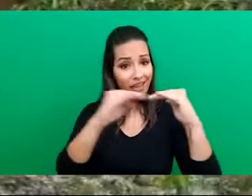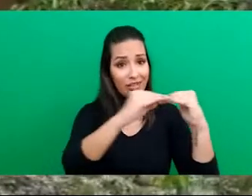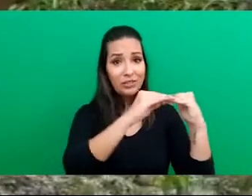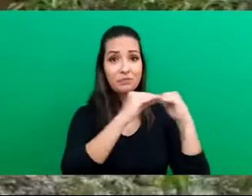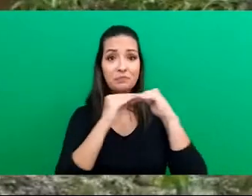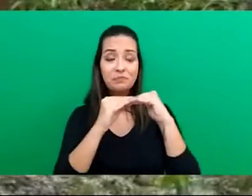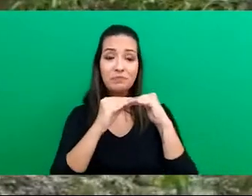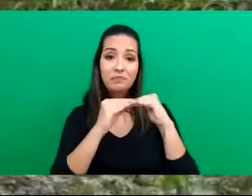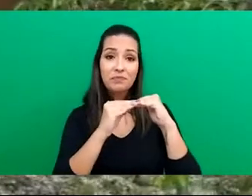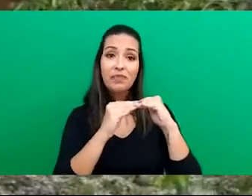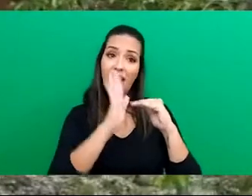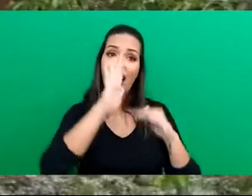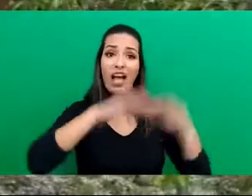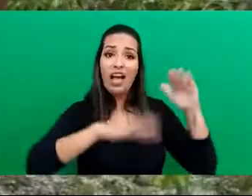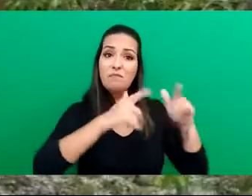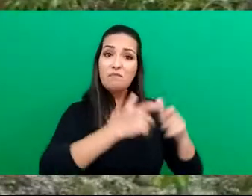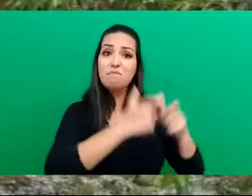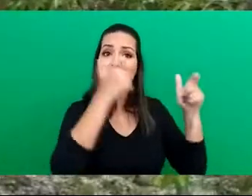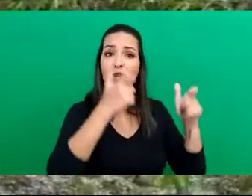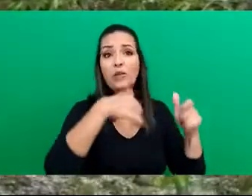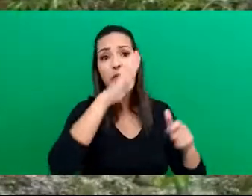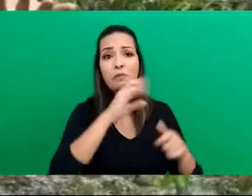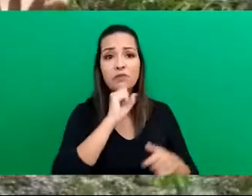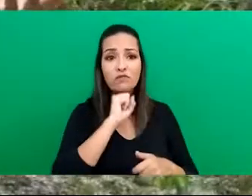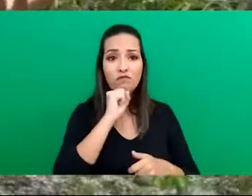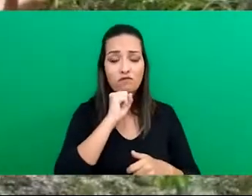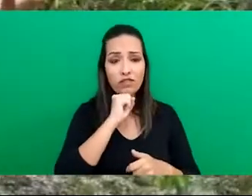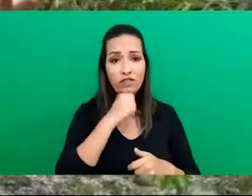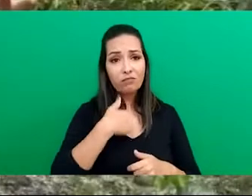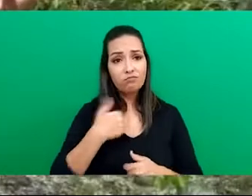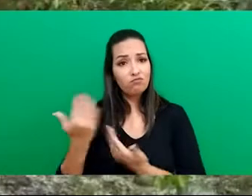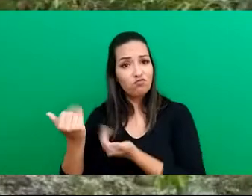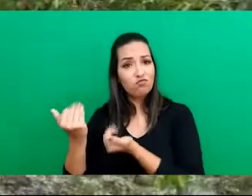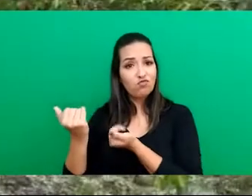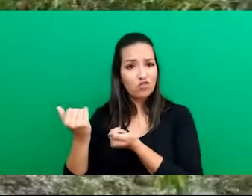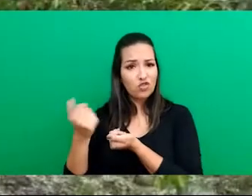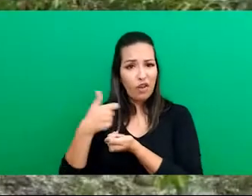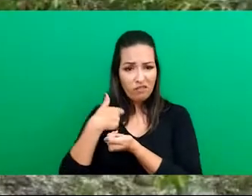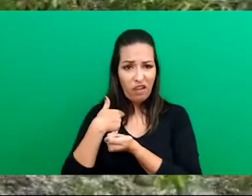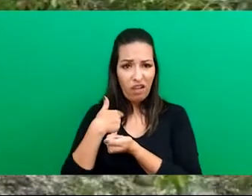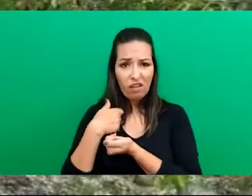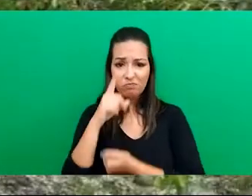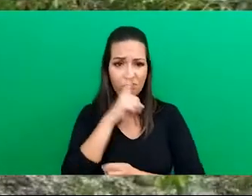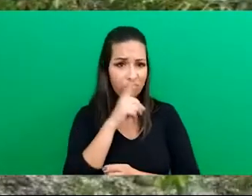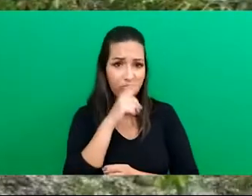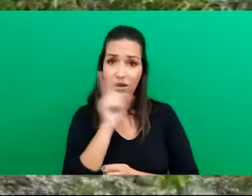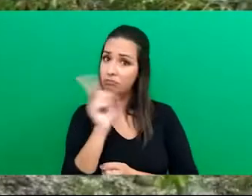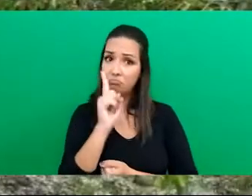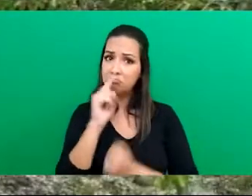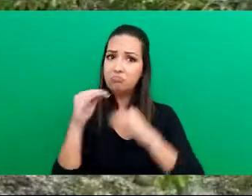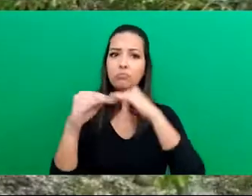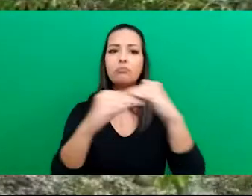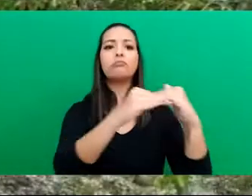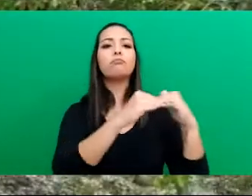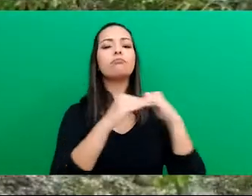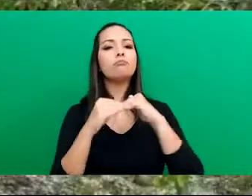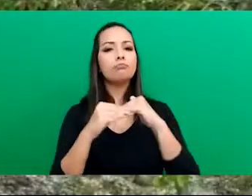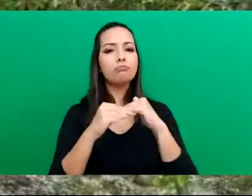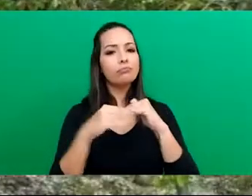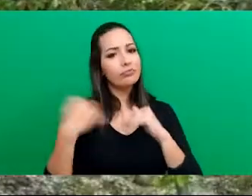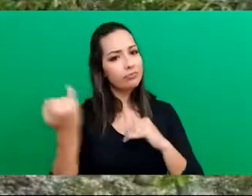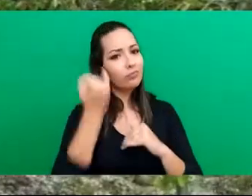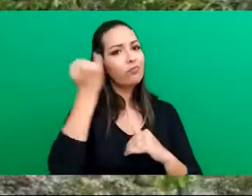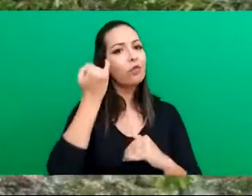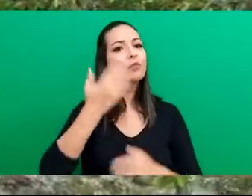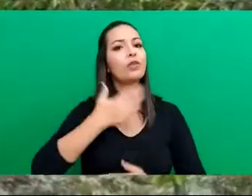mulher por ter mais idade do que eu. fui tratada da mesma forma. E talvez isso tenha sido muito